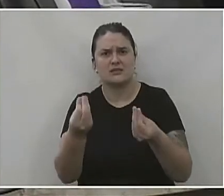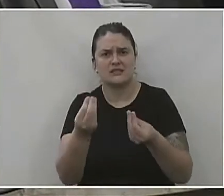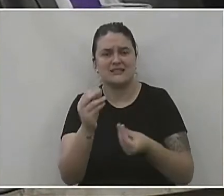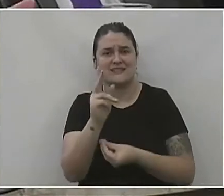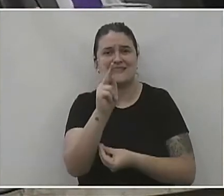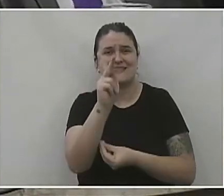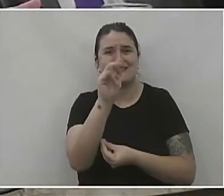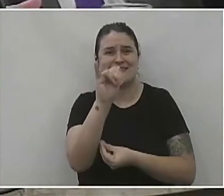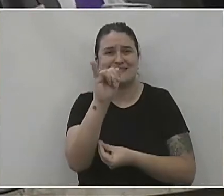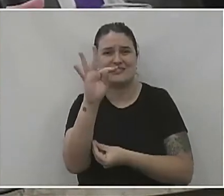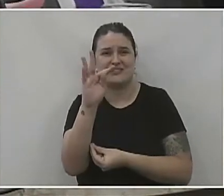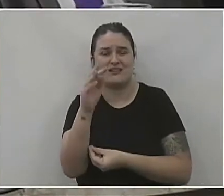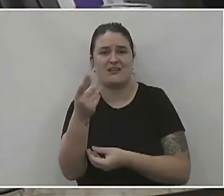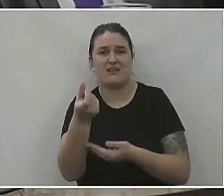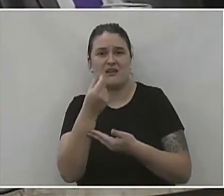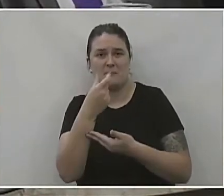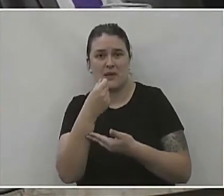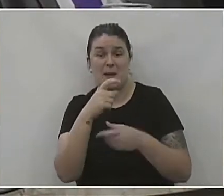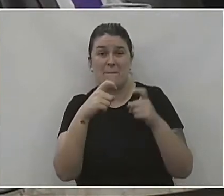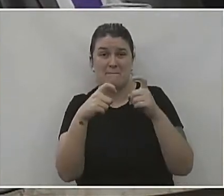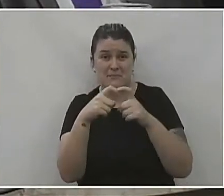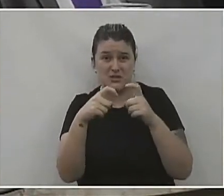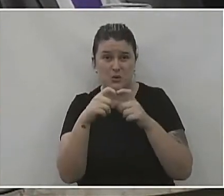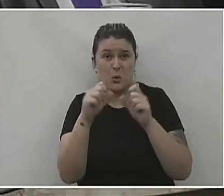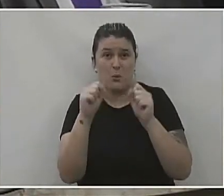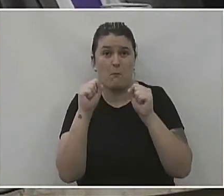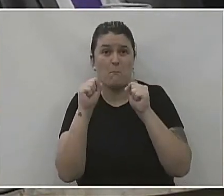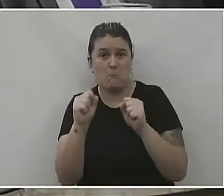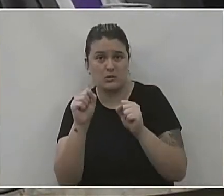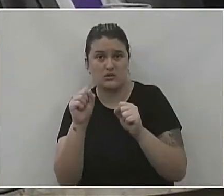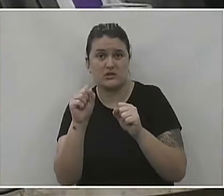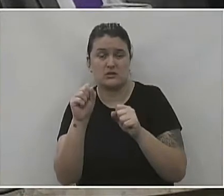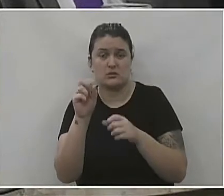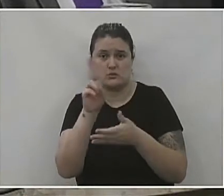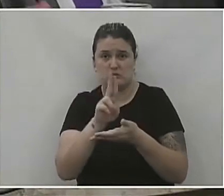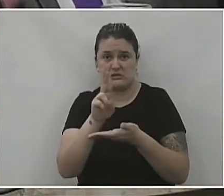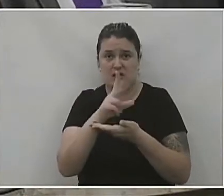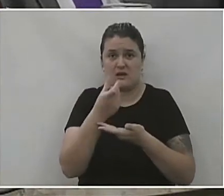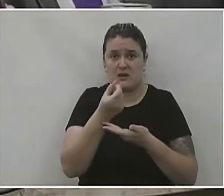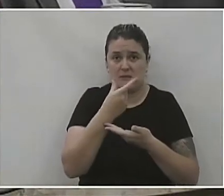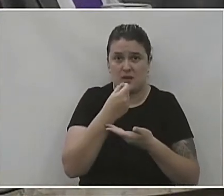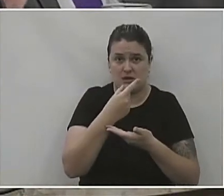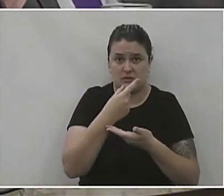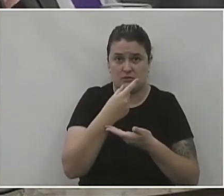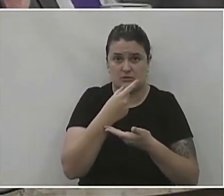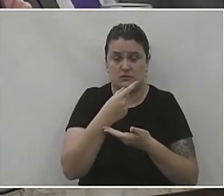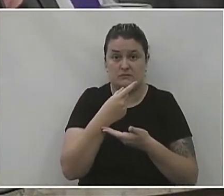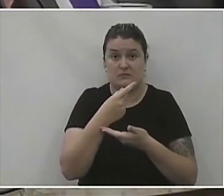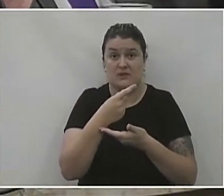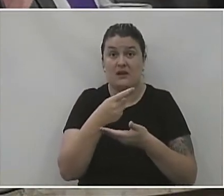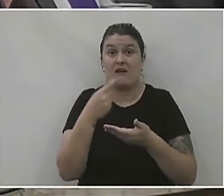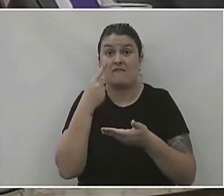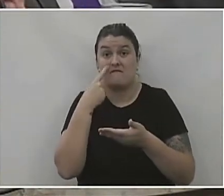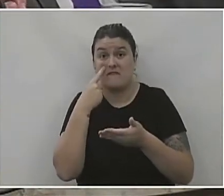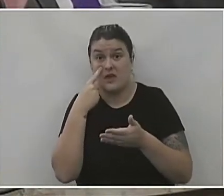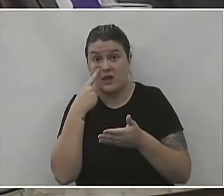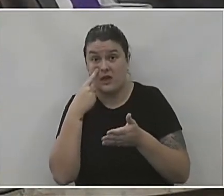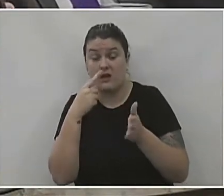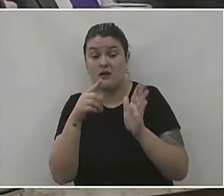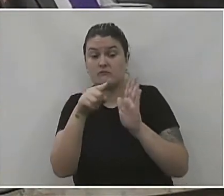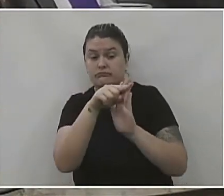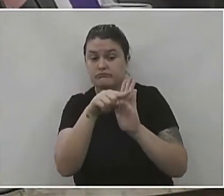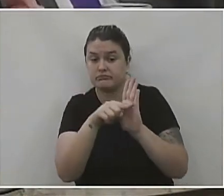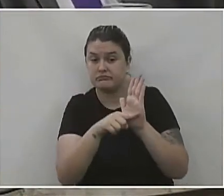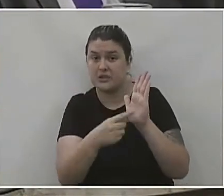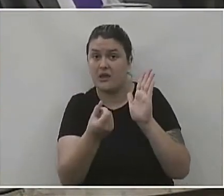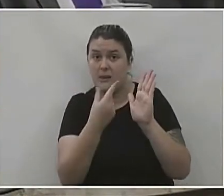individualizada e permitindo que o médico use da sua prerrogativa de prescrever essas medicações, dando ciência ao pacote de prováveis riscos